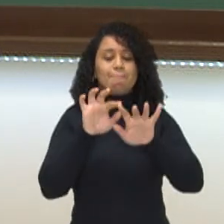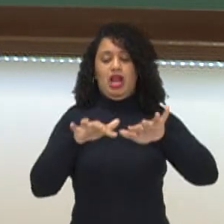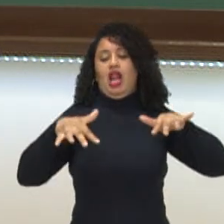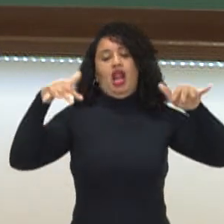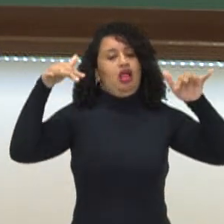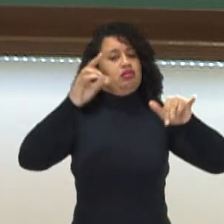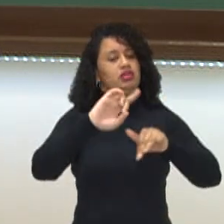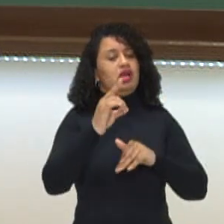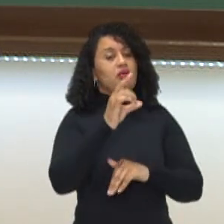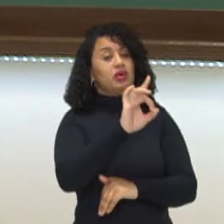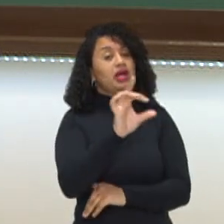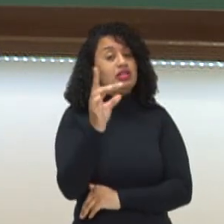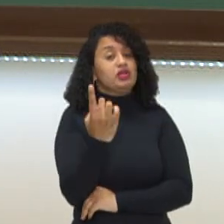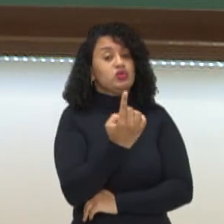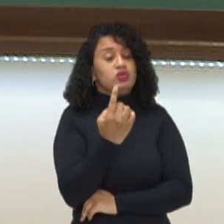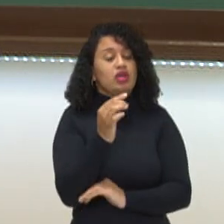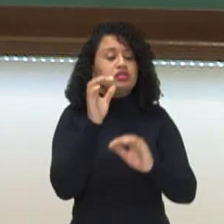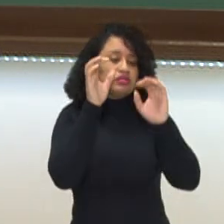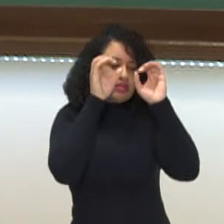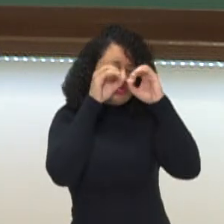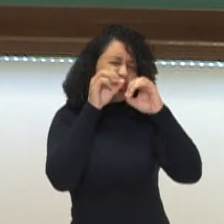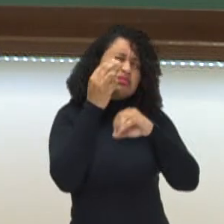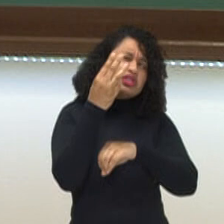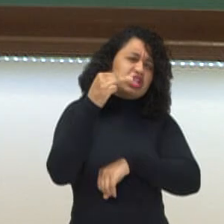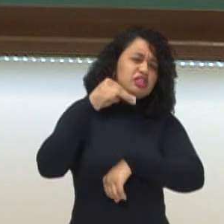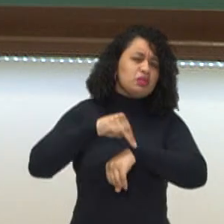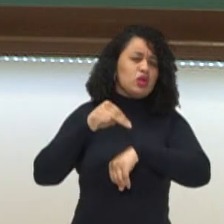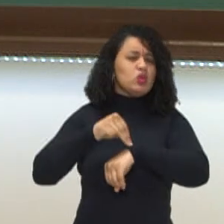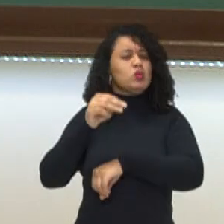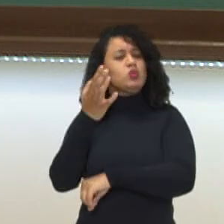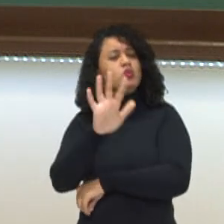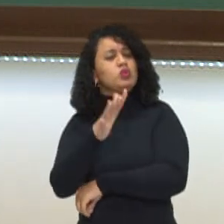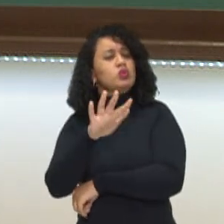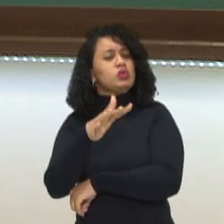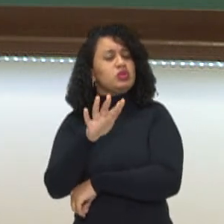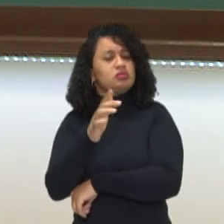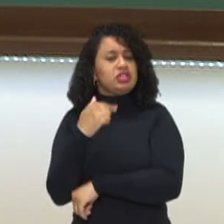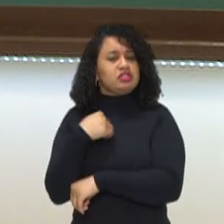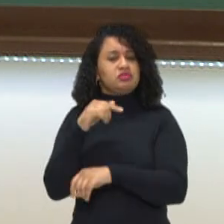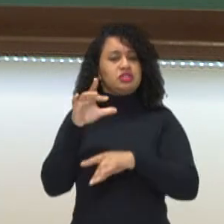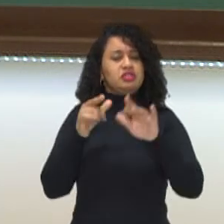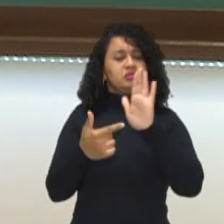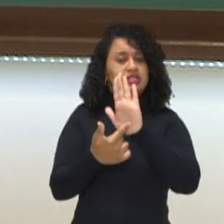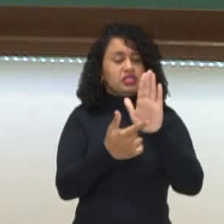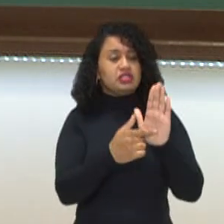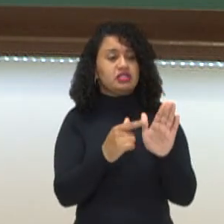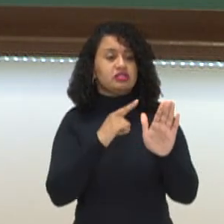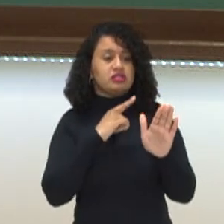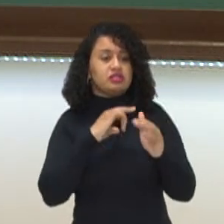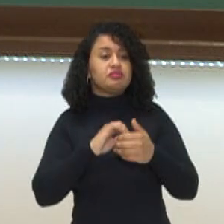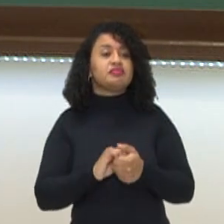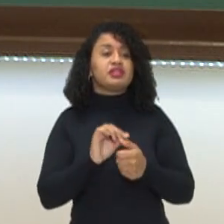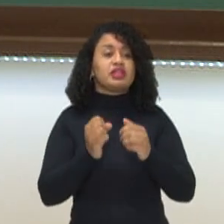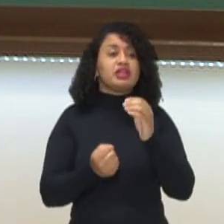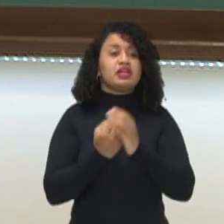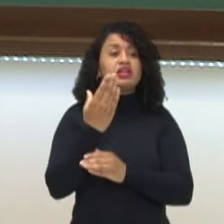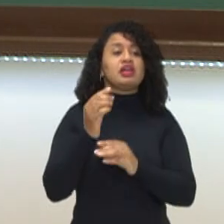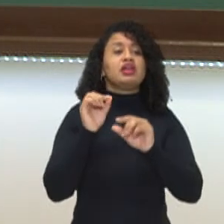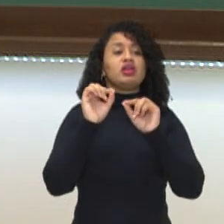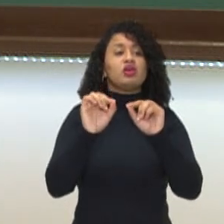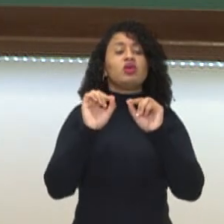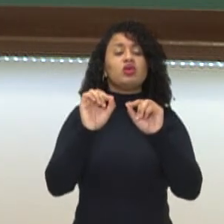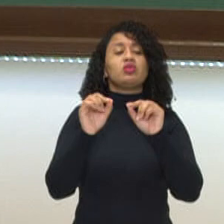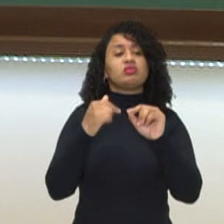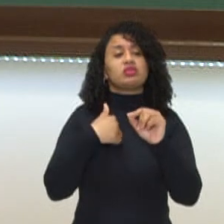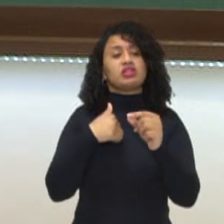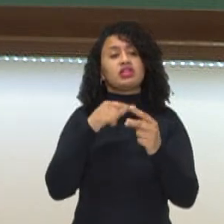vez, tendo duração ali de três minutos, né? No máximo, um Lambi-Lambi tem que ter. E as criadoras maravilhosas,